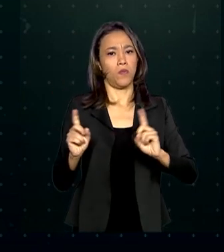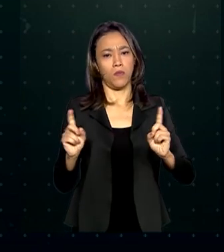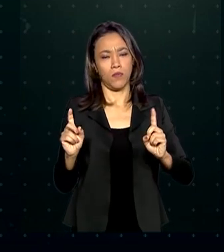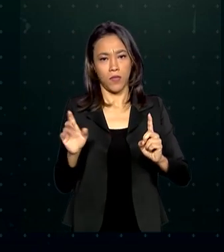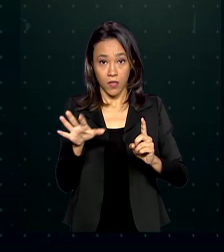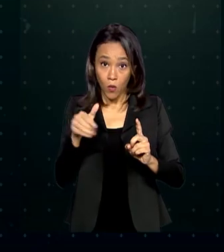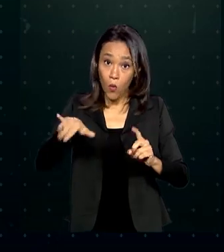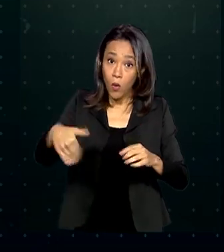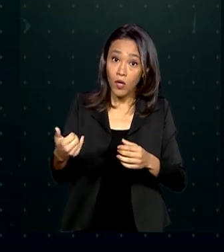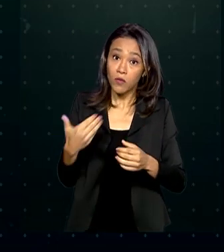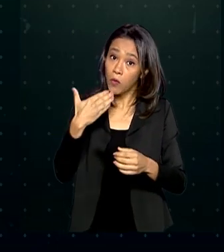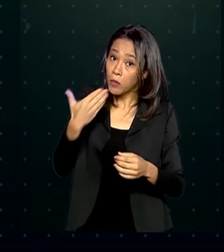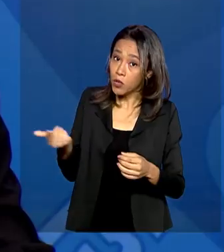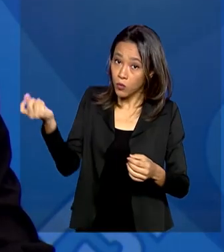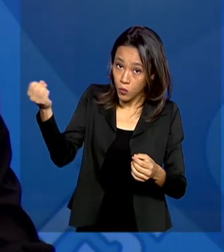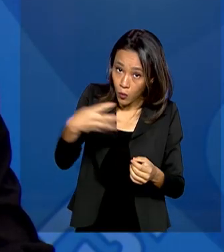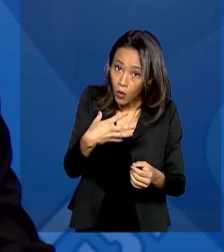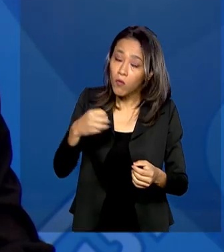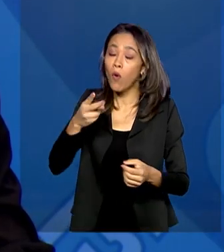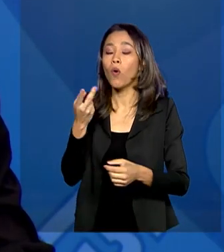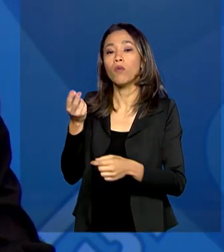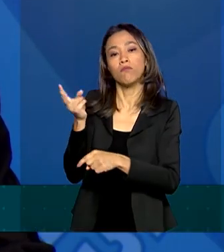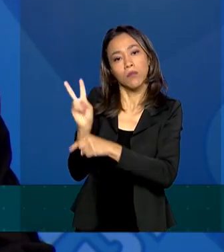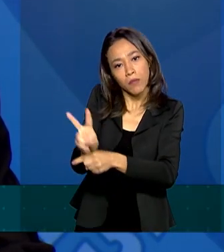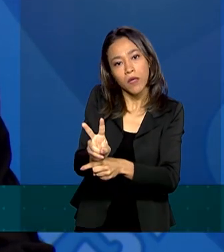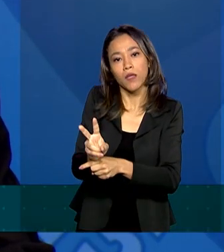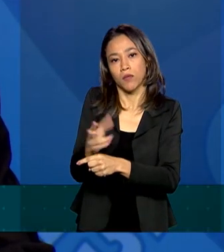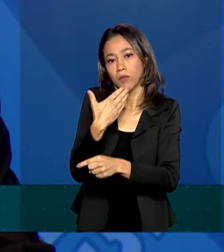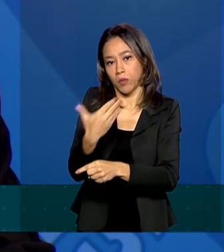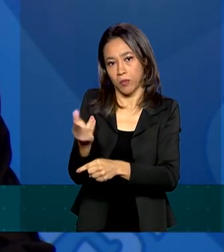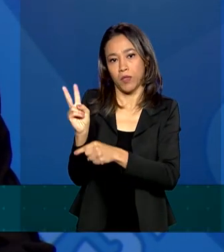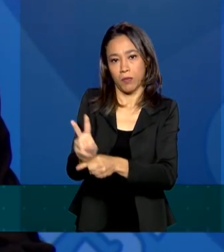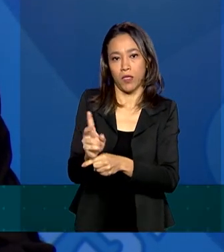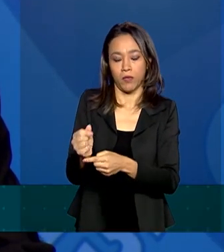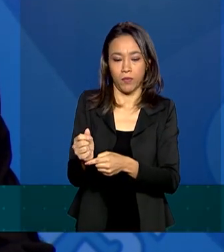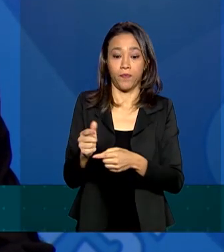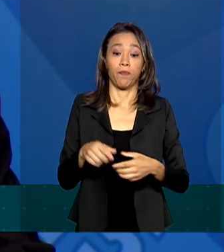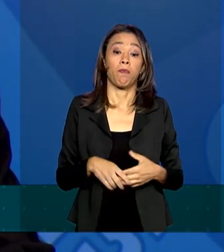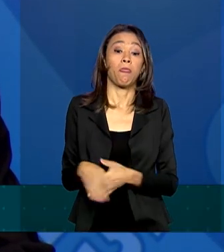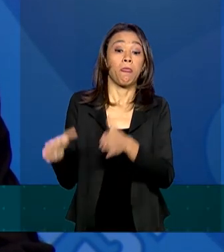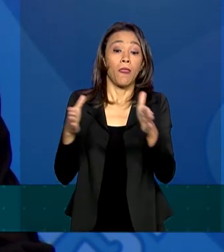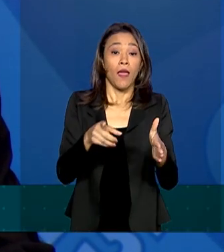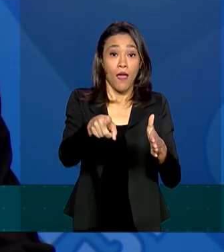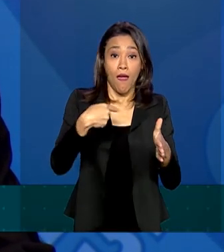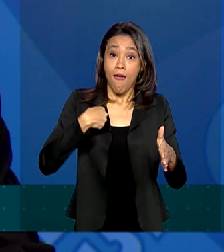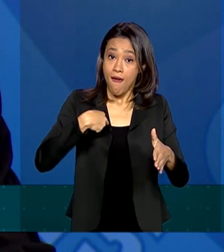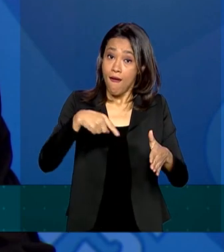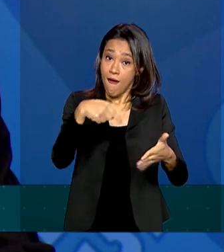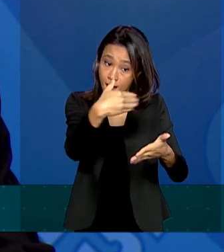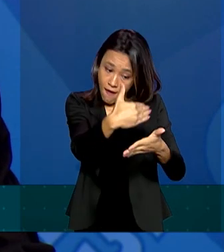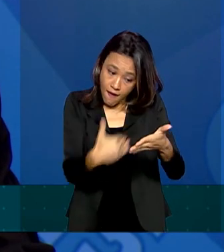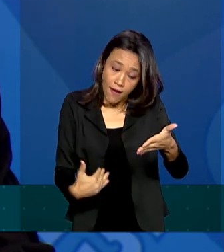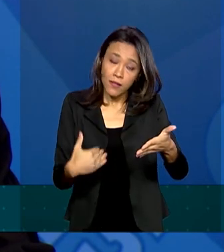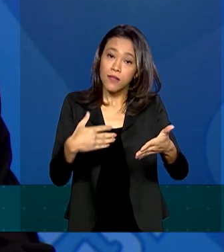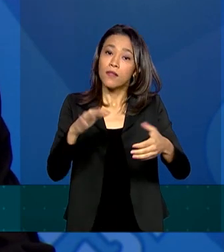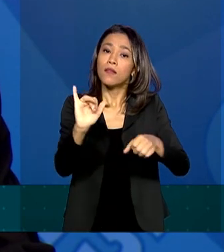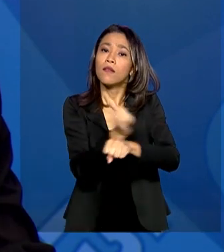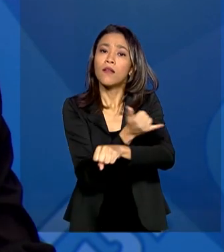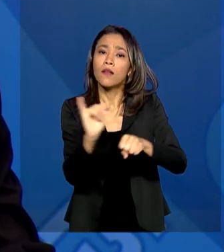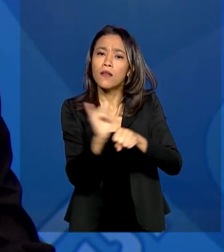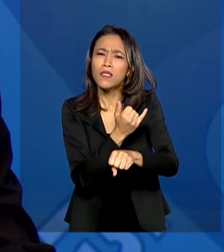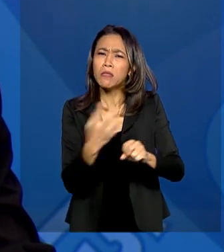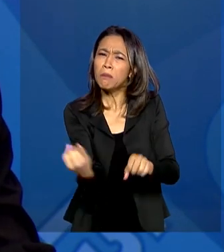ou renovar o empréstimo. Essa medida é extremamente importante, principalmente para micro e pequenas empresas,